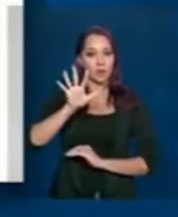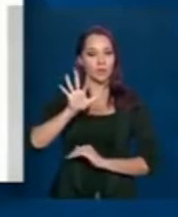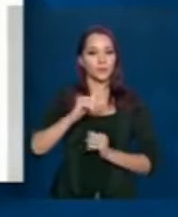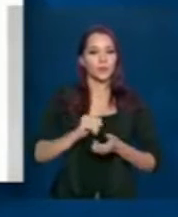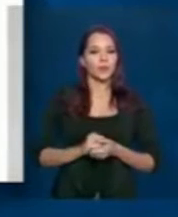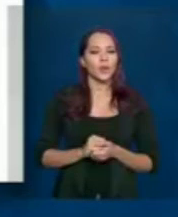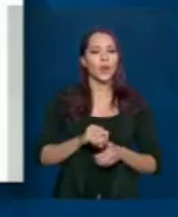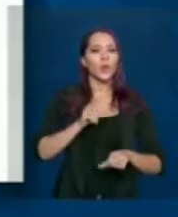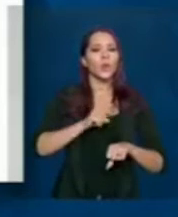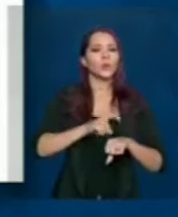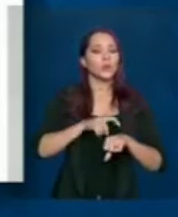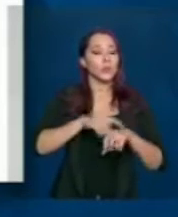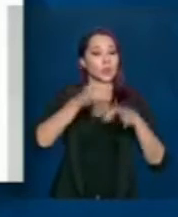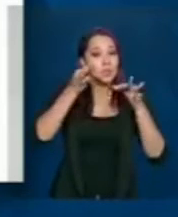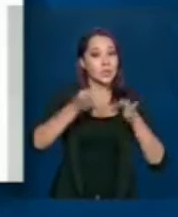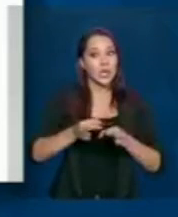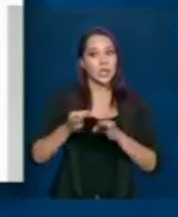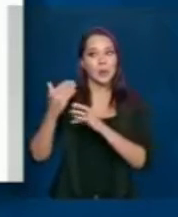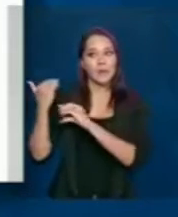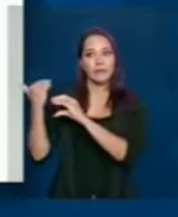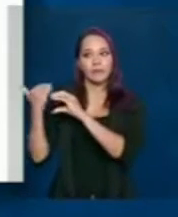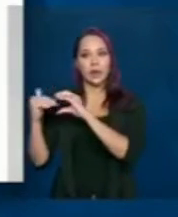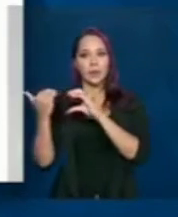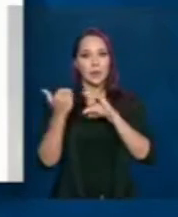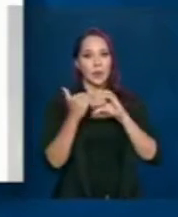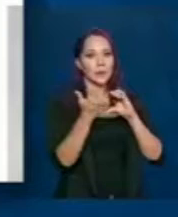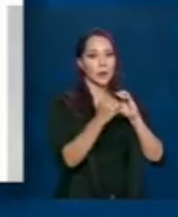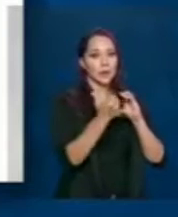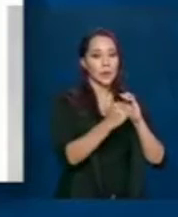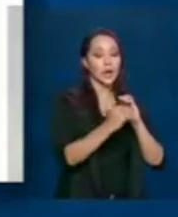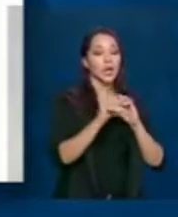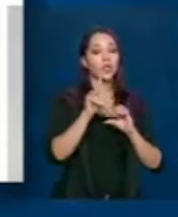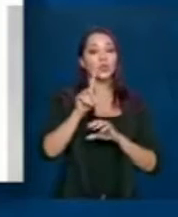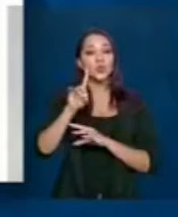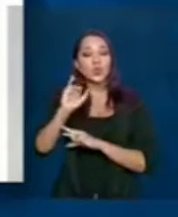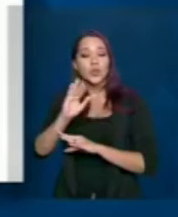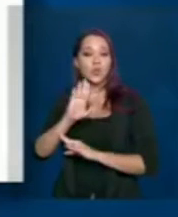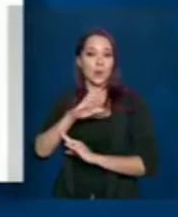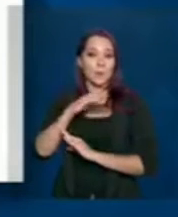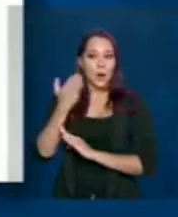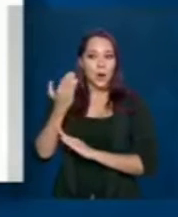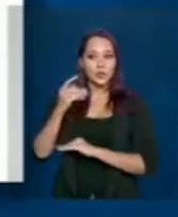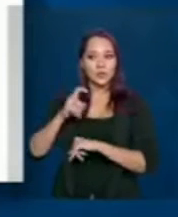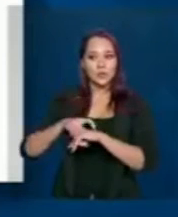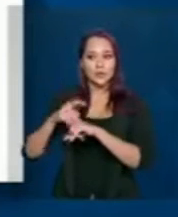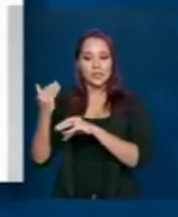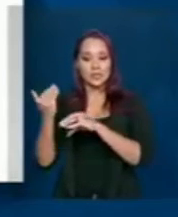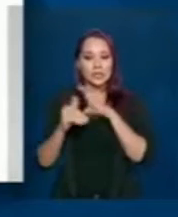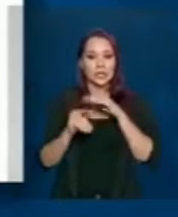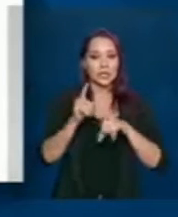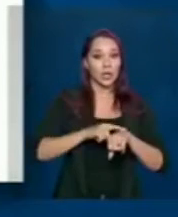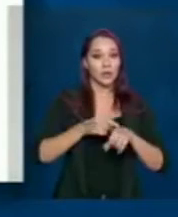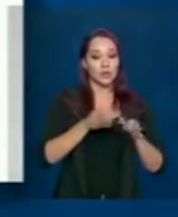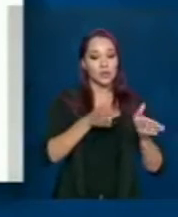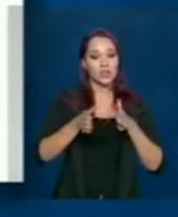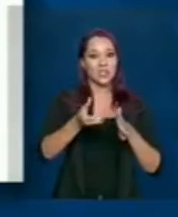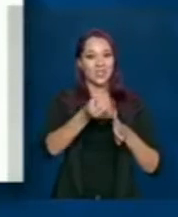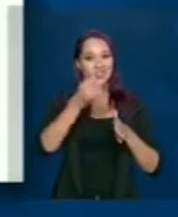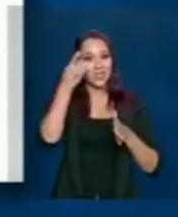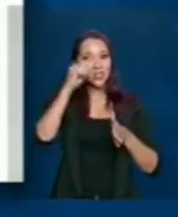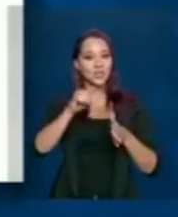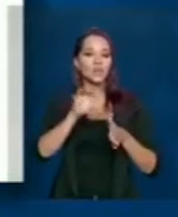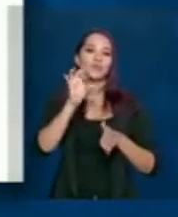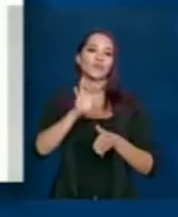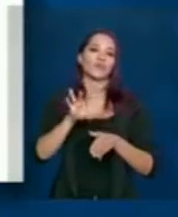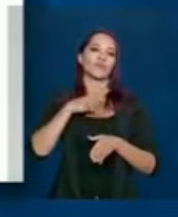Legalmente, o prazo para envio de cada um desses, a partir do momento do óbito, é de 60 dias, mas a gente tem, em